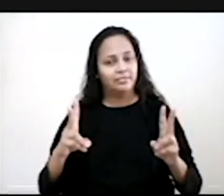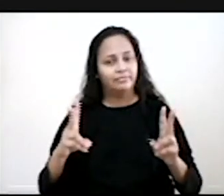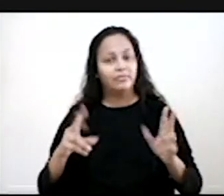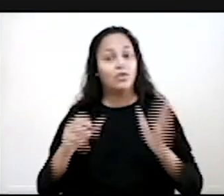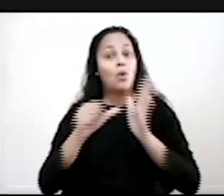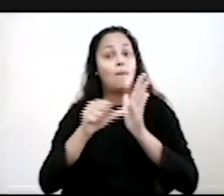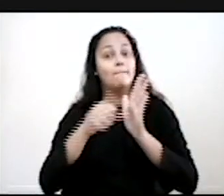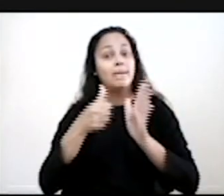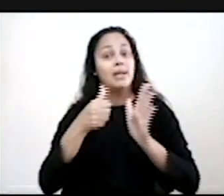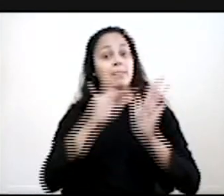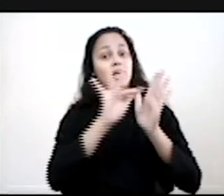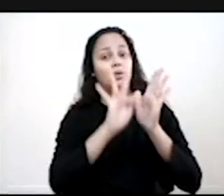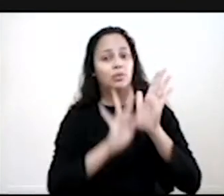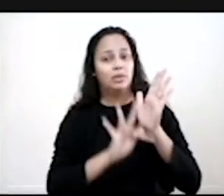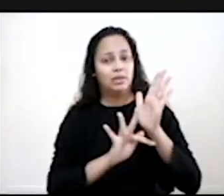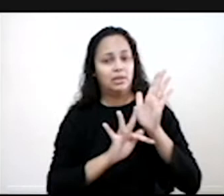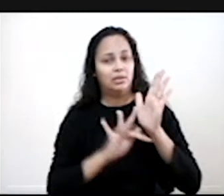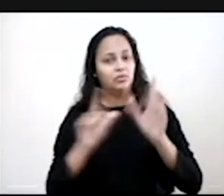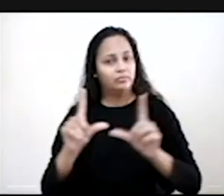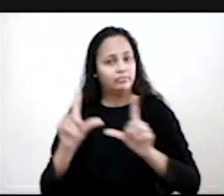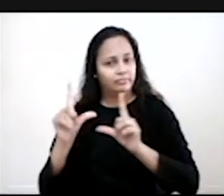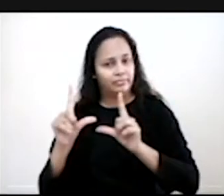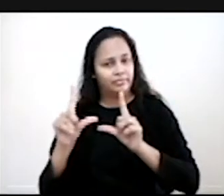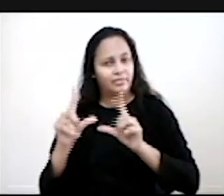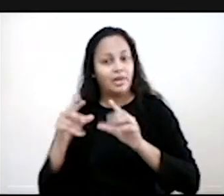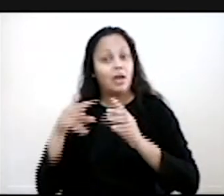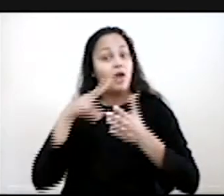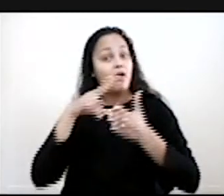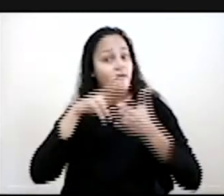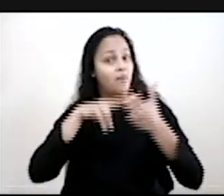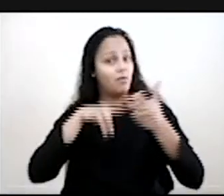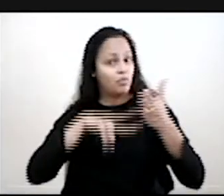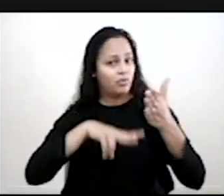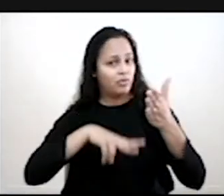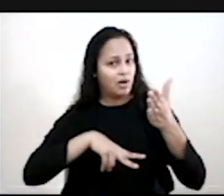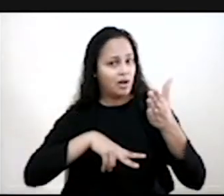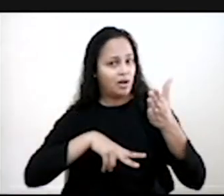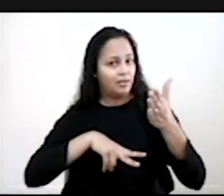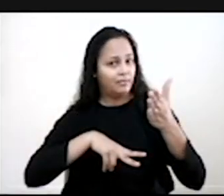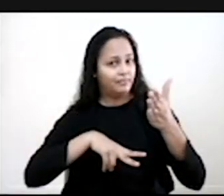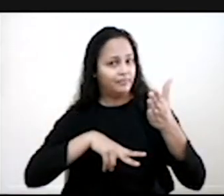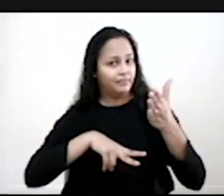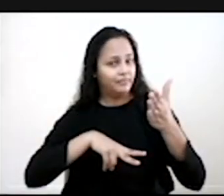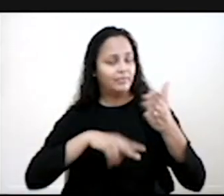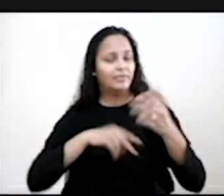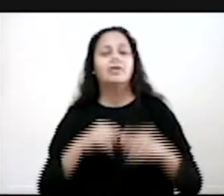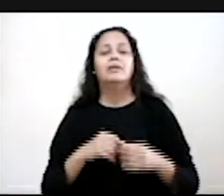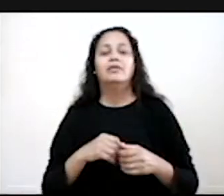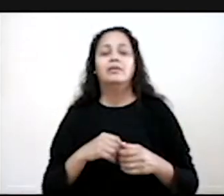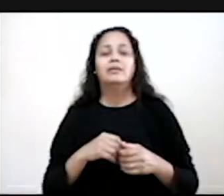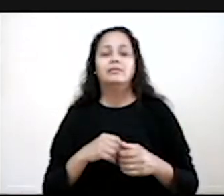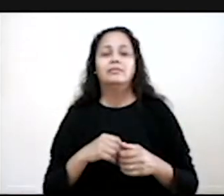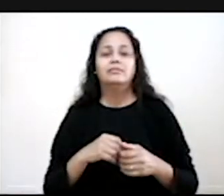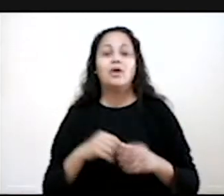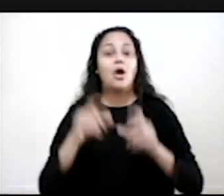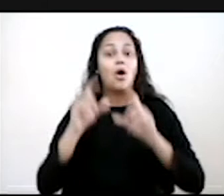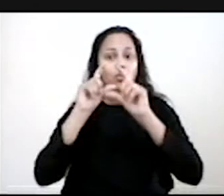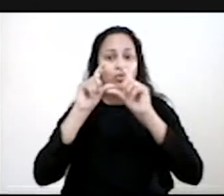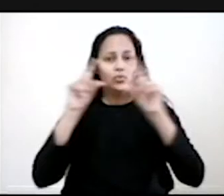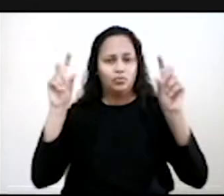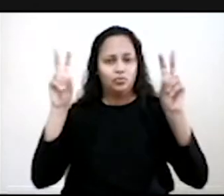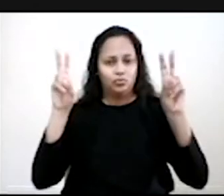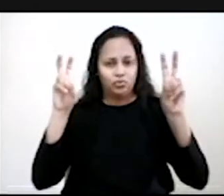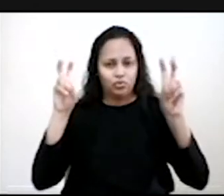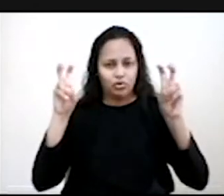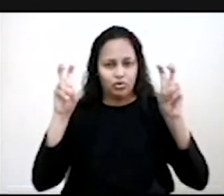Aqui, o primeiro texto, nós vamos ler alguns trechinhos das duas reportagens que tem no material de vocês. Vai falar o seguinte, olha, olha